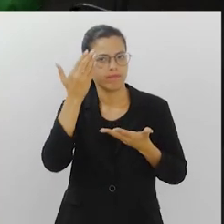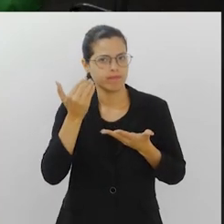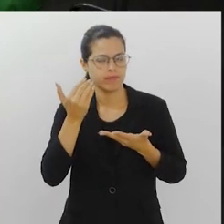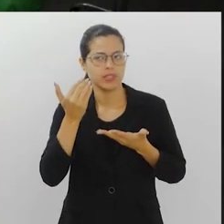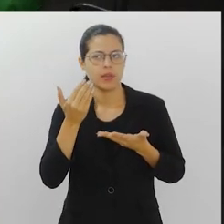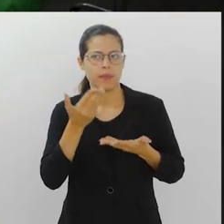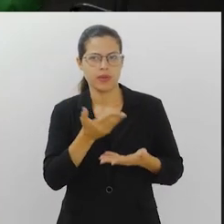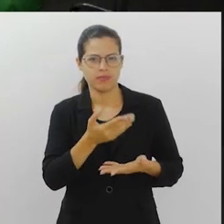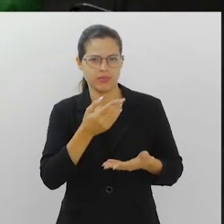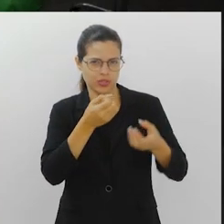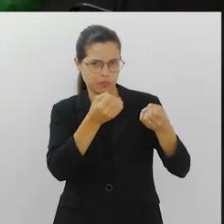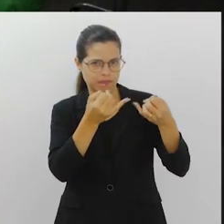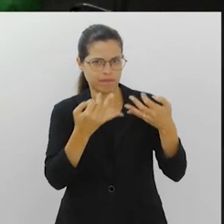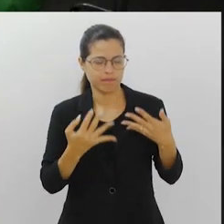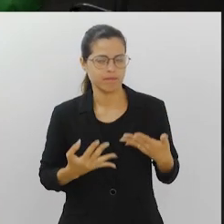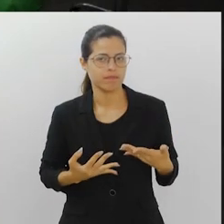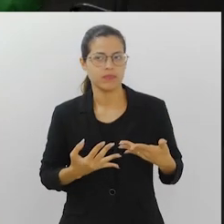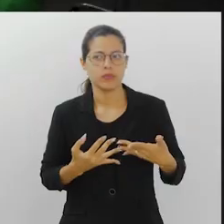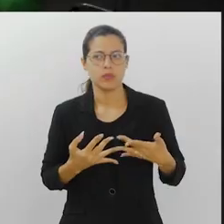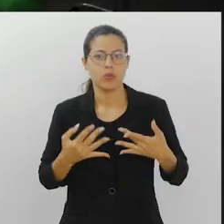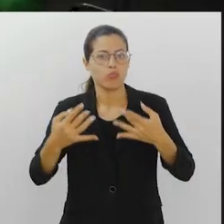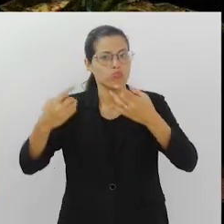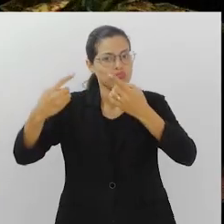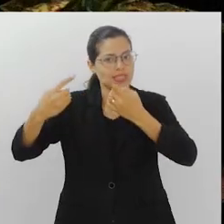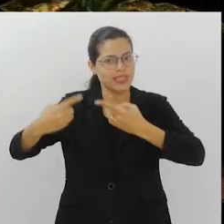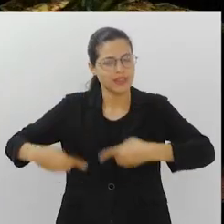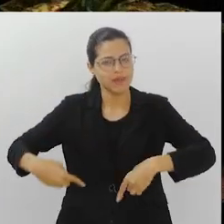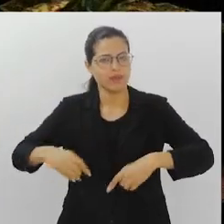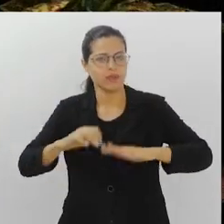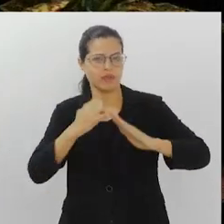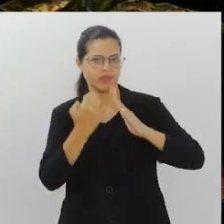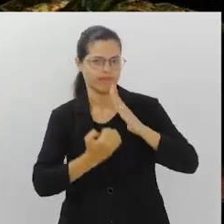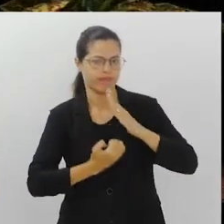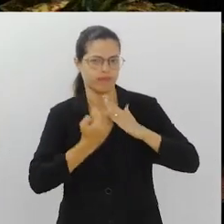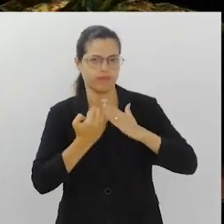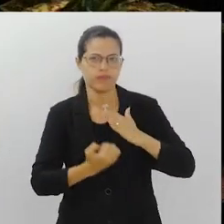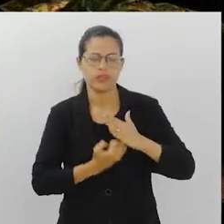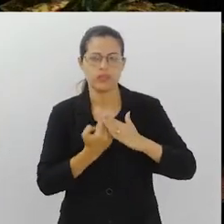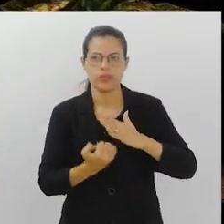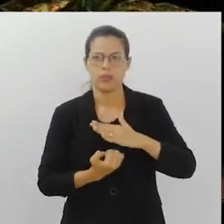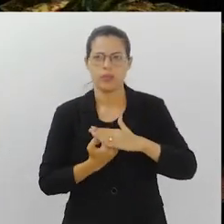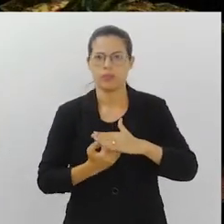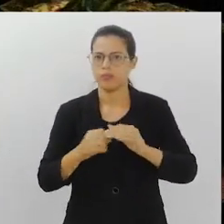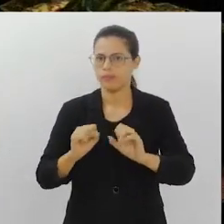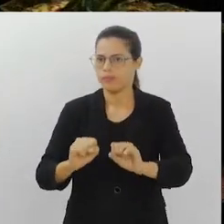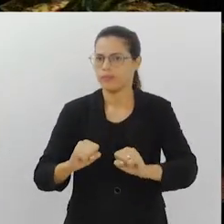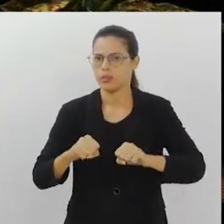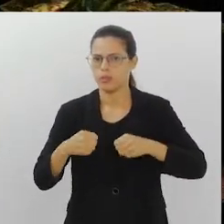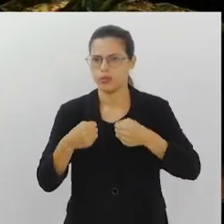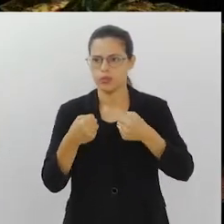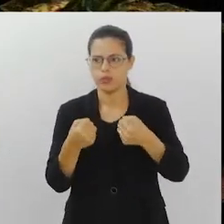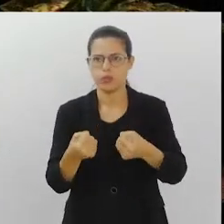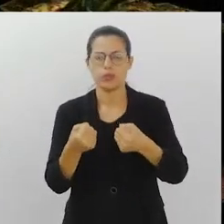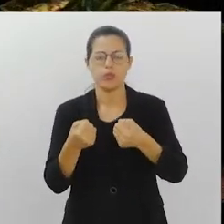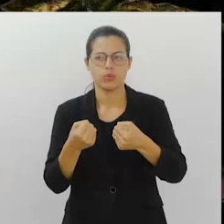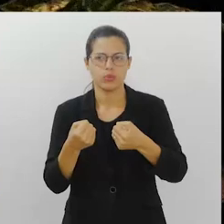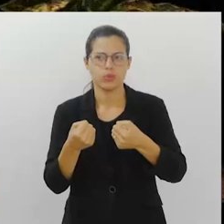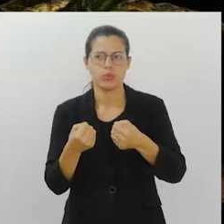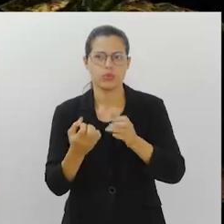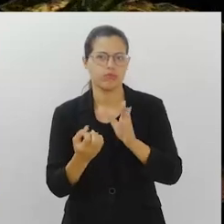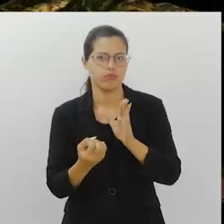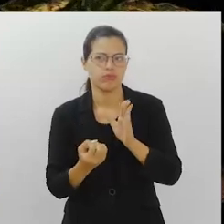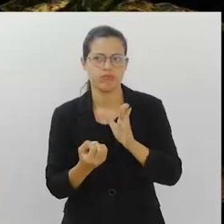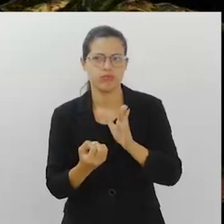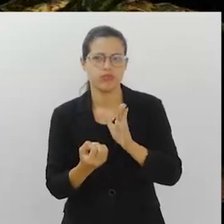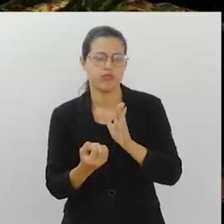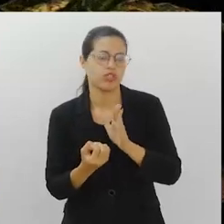saber de você, queria que você falasse um pouquinho sobre os desafios das empresas, nesse esforço de construir